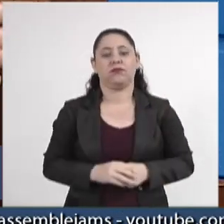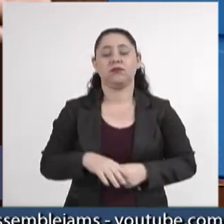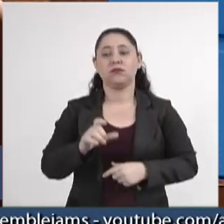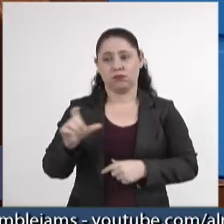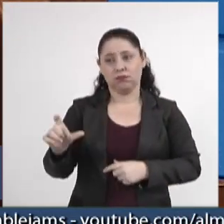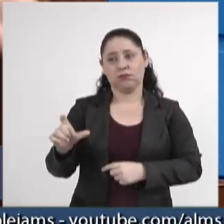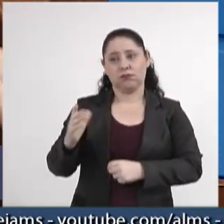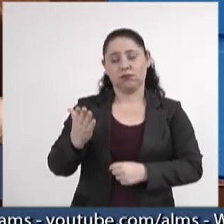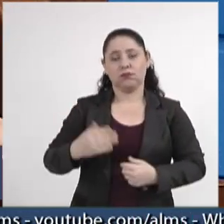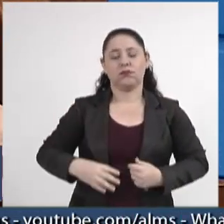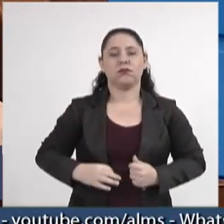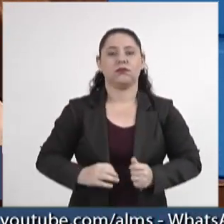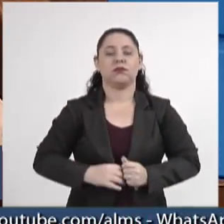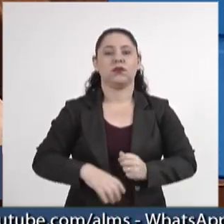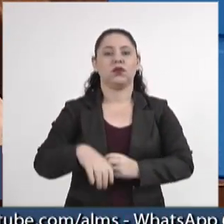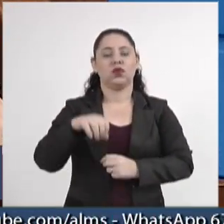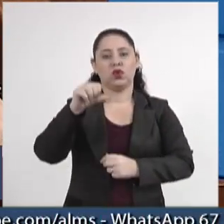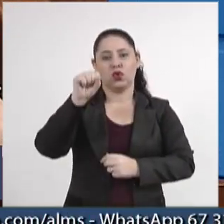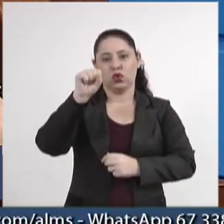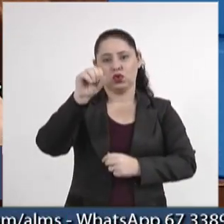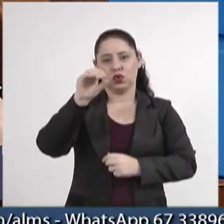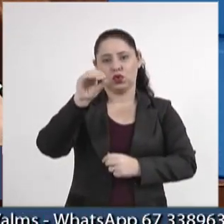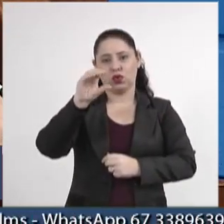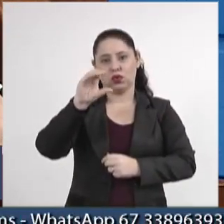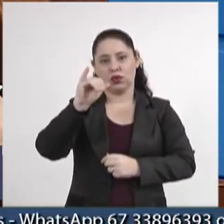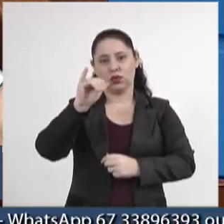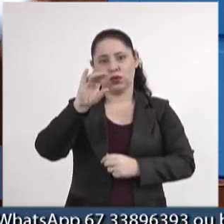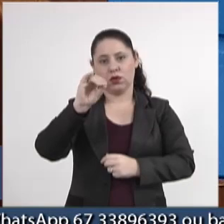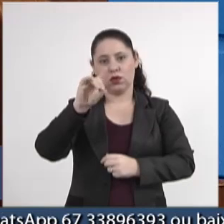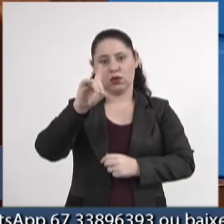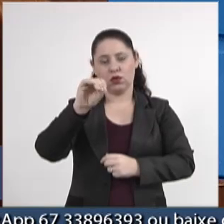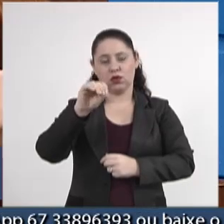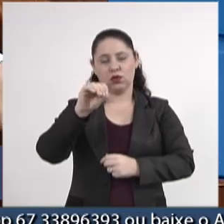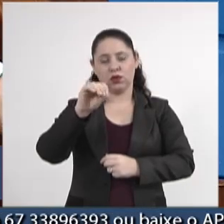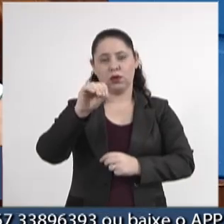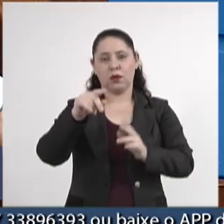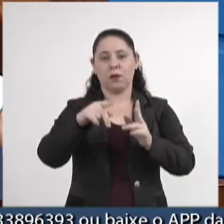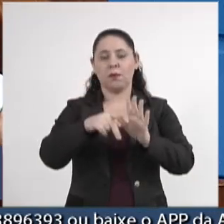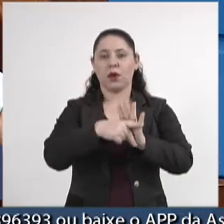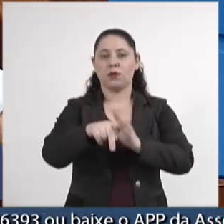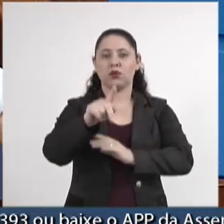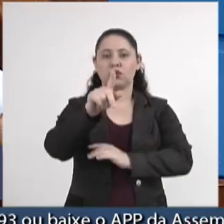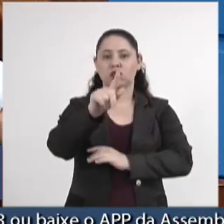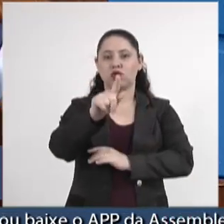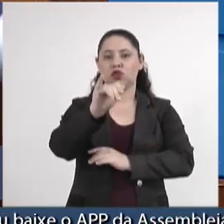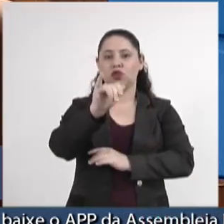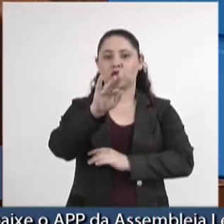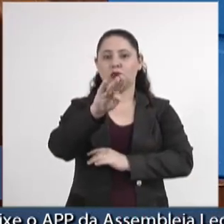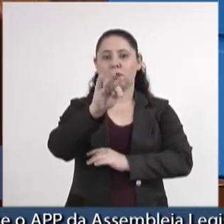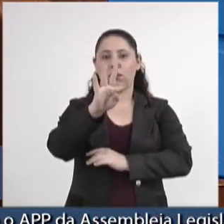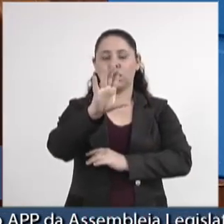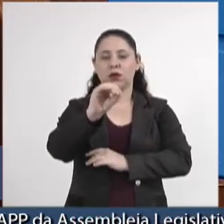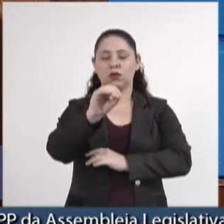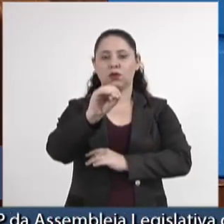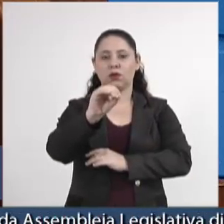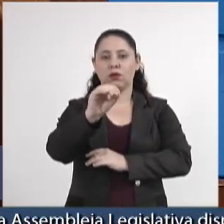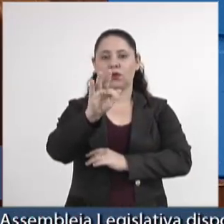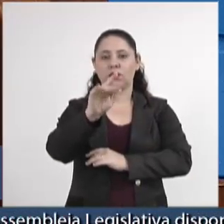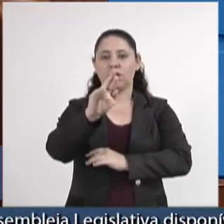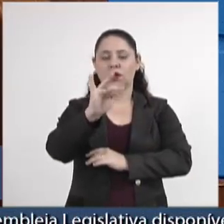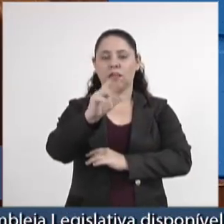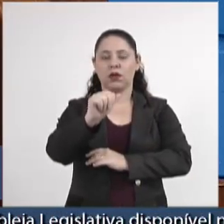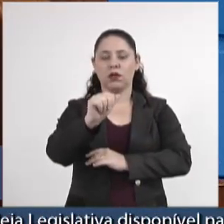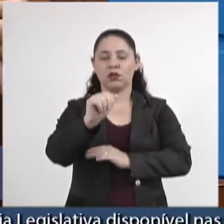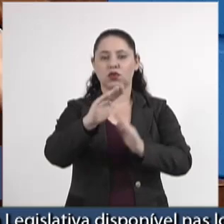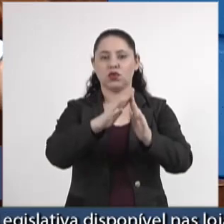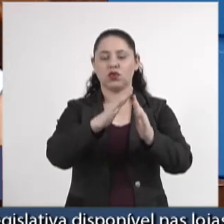parte? Sociólogo, deputado Júnior Mock, Gilberto Freire, que escreveu um livro clássico, Casa